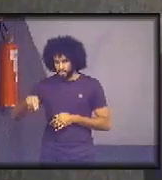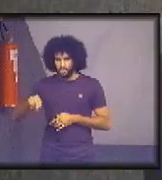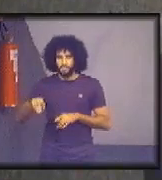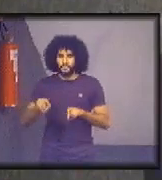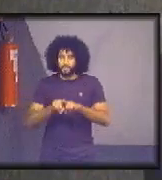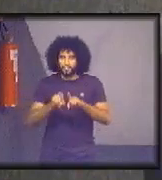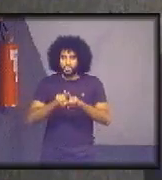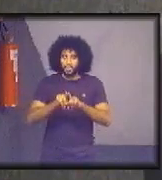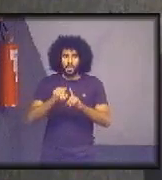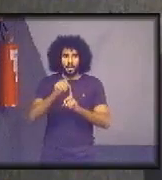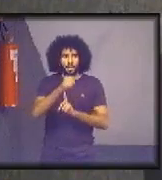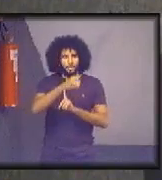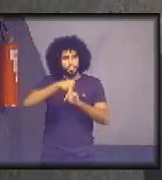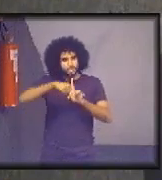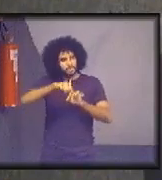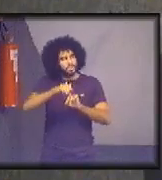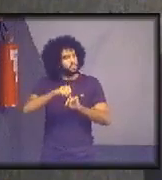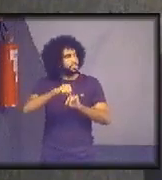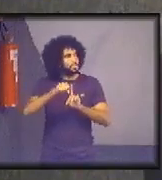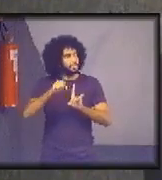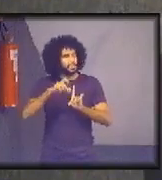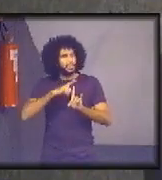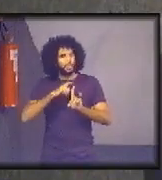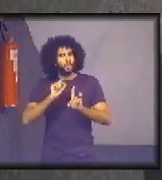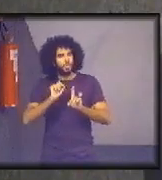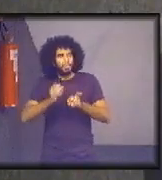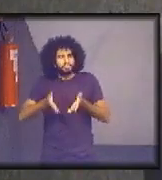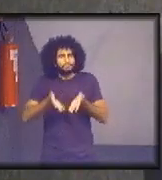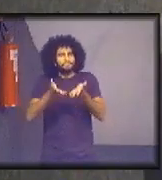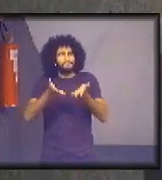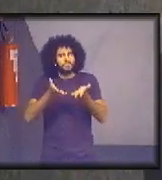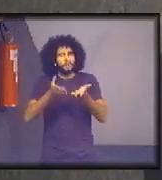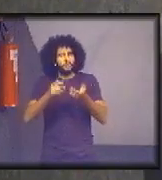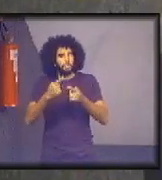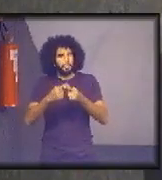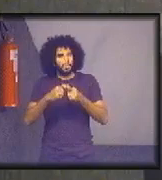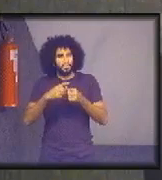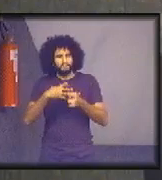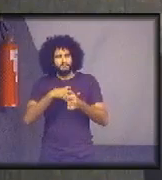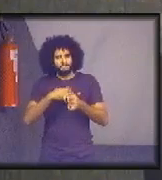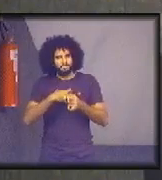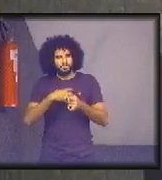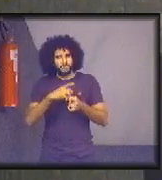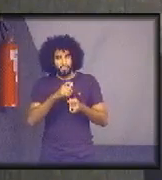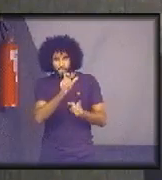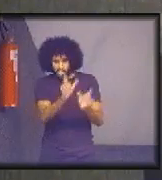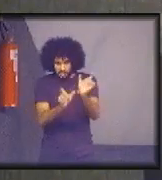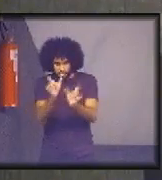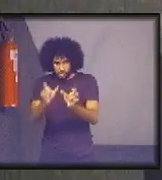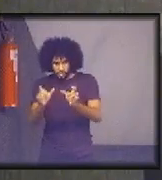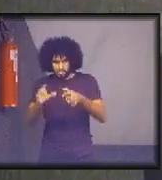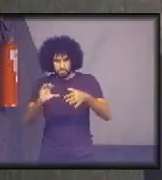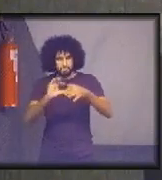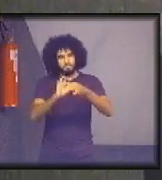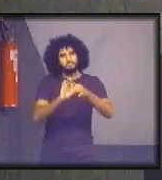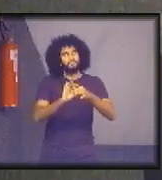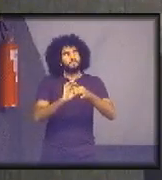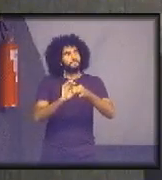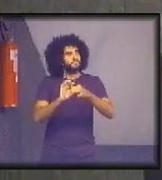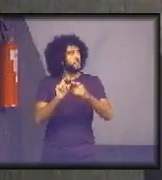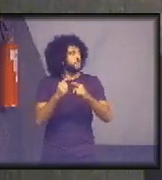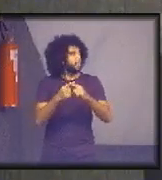social, que mais nos motiva, que é esse aspecto de trazer as pessoas, de envolver as pessoas, que juntos,